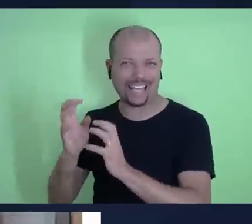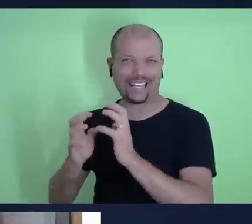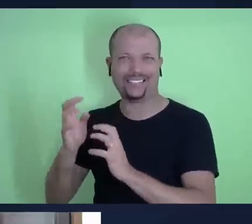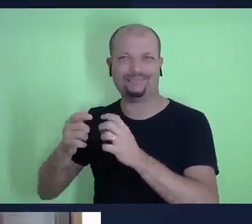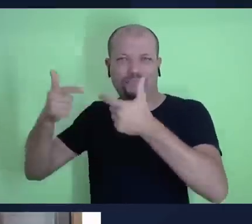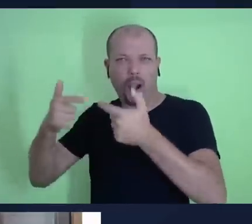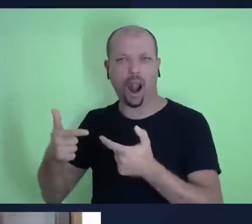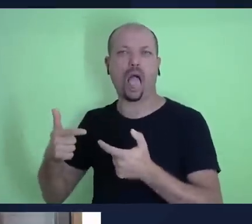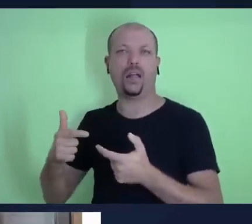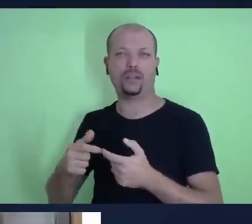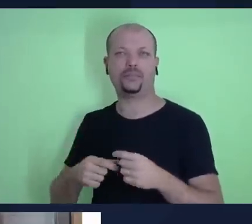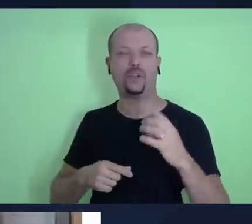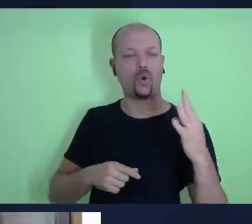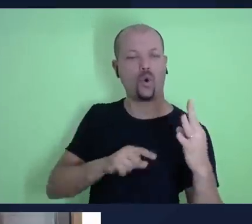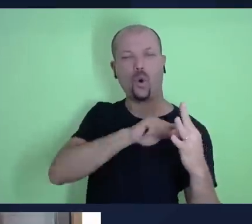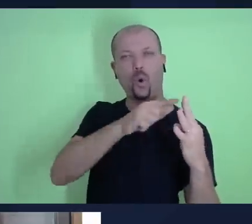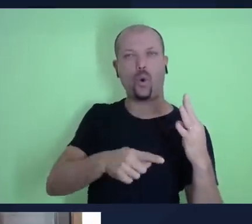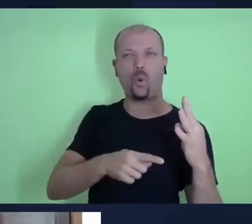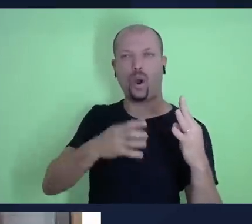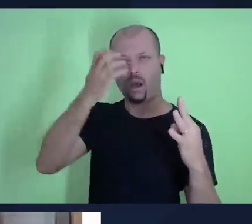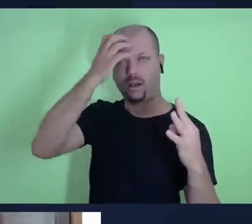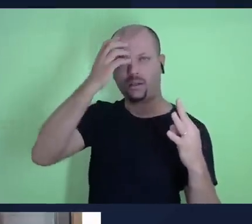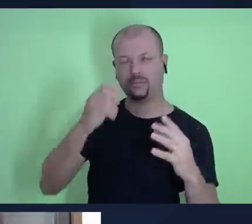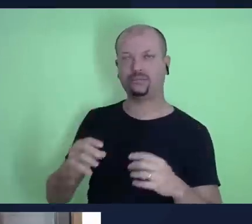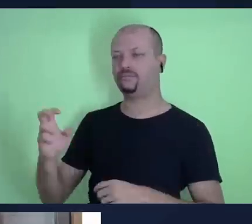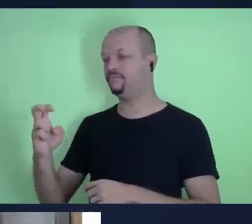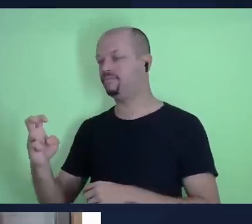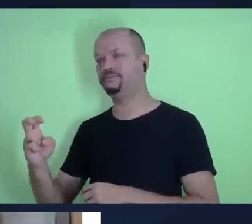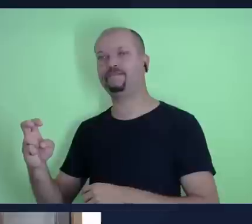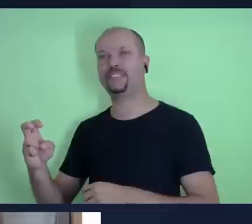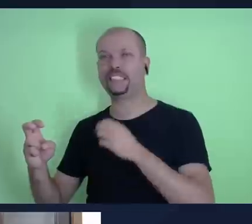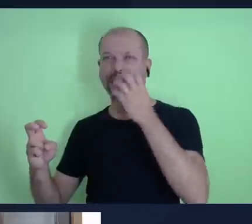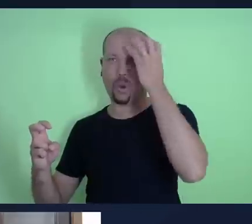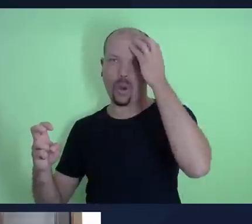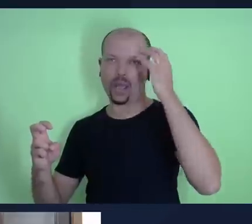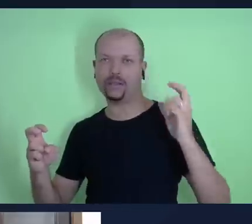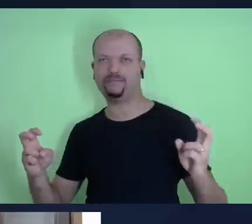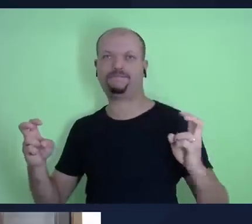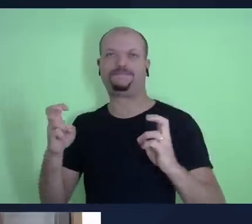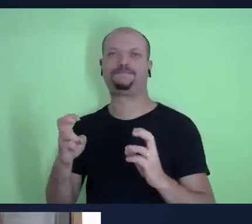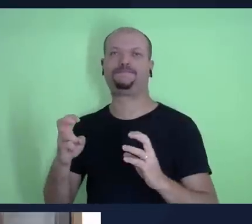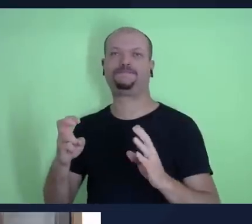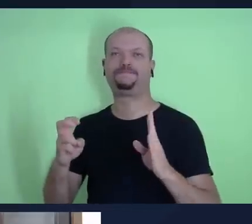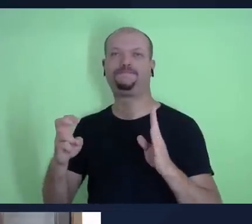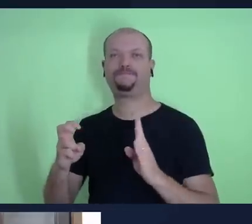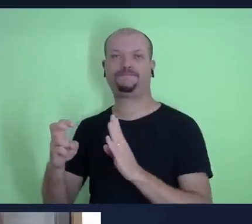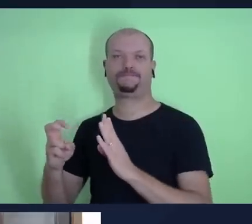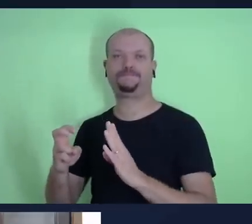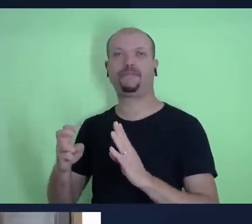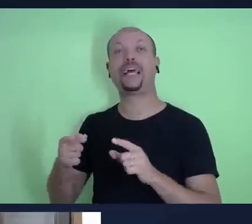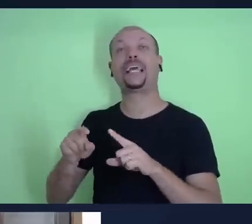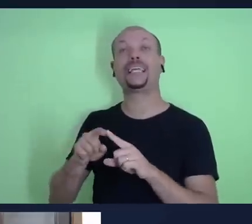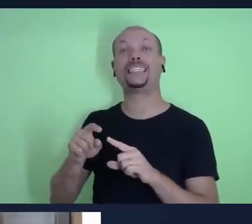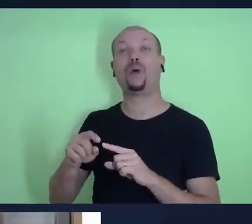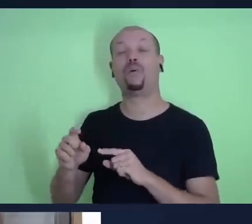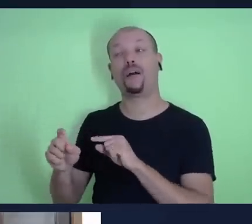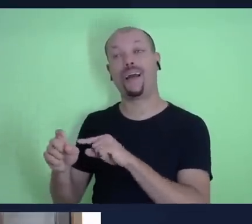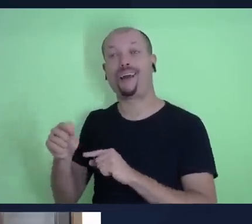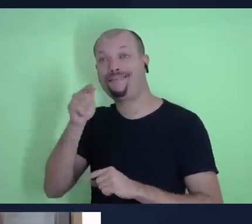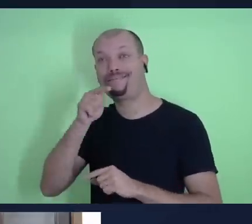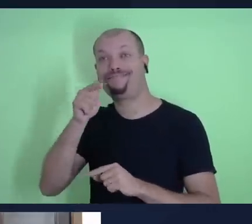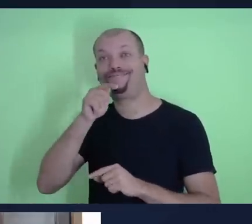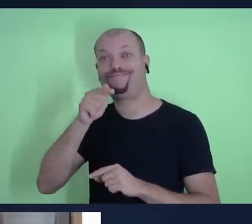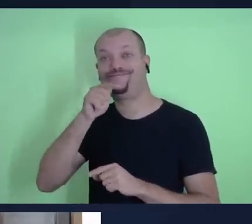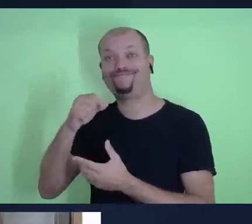E nesse processo, Ló foi levado cativo pelo lado vencedor e